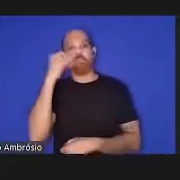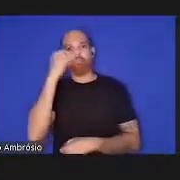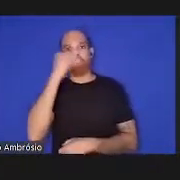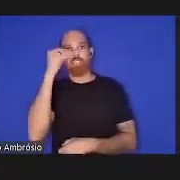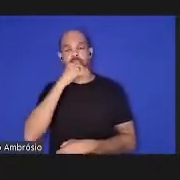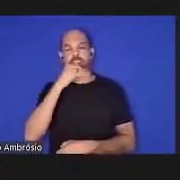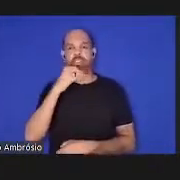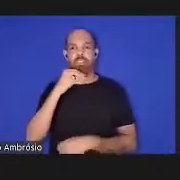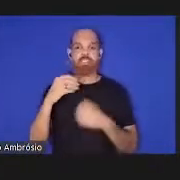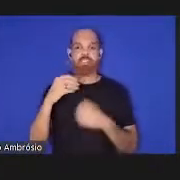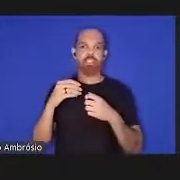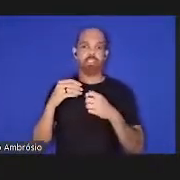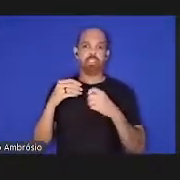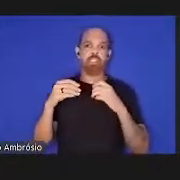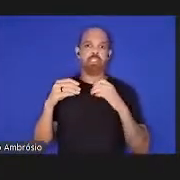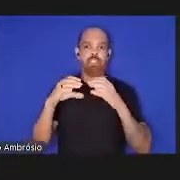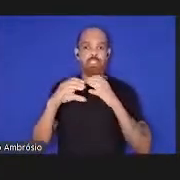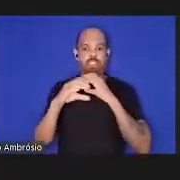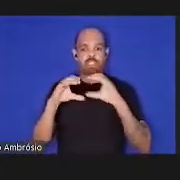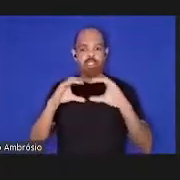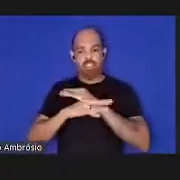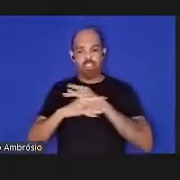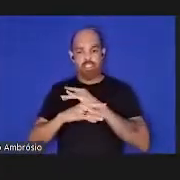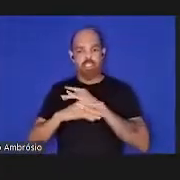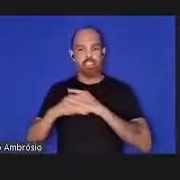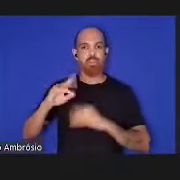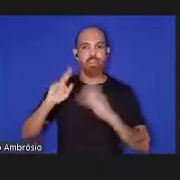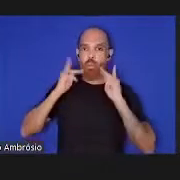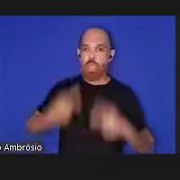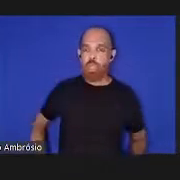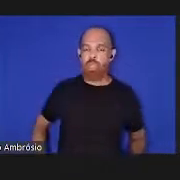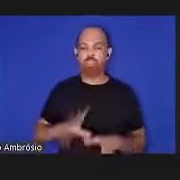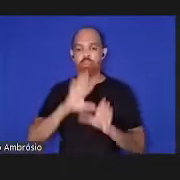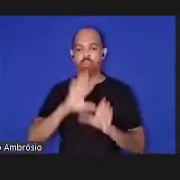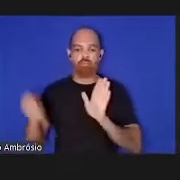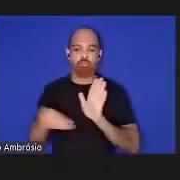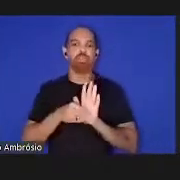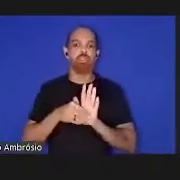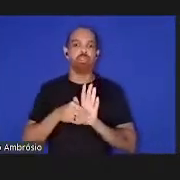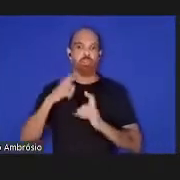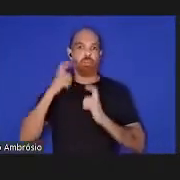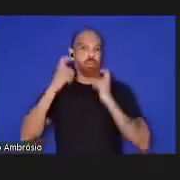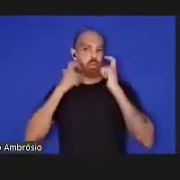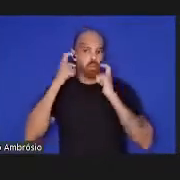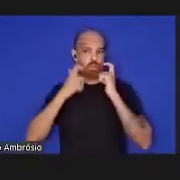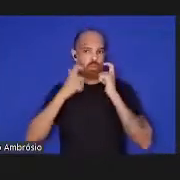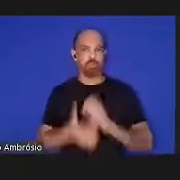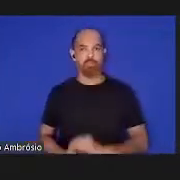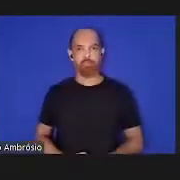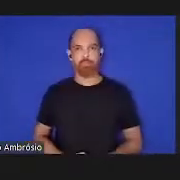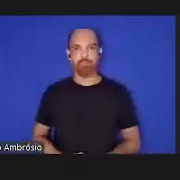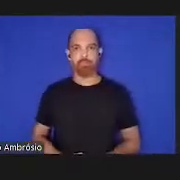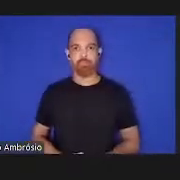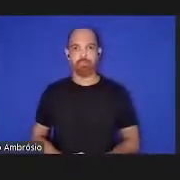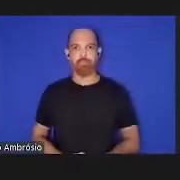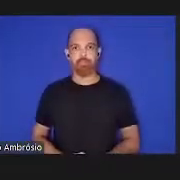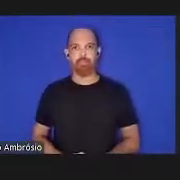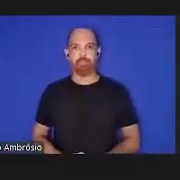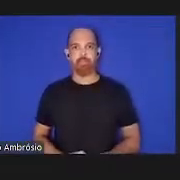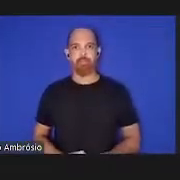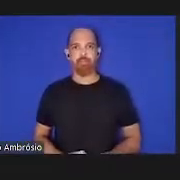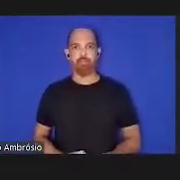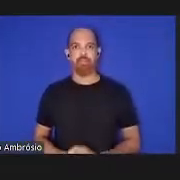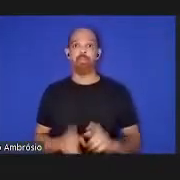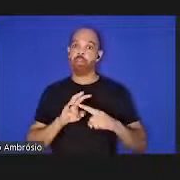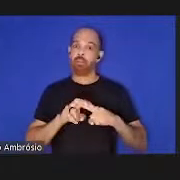humanas as definições mais recentes já incorporam essas preocupações há portanto um espaço